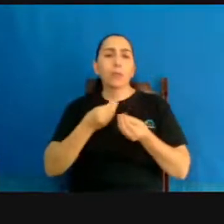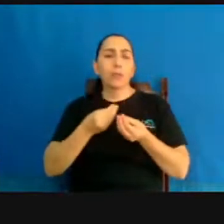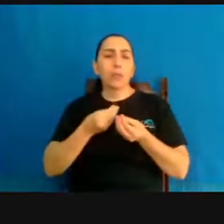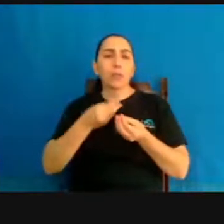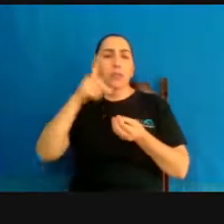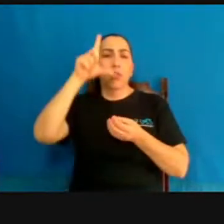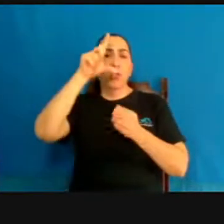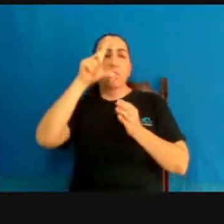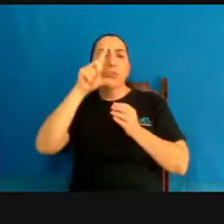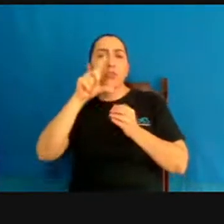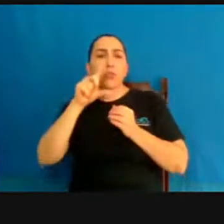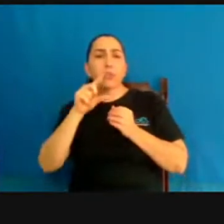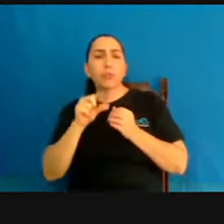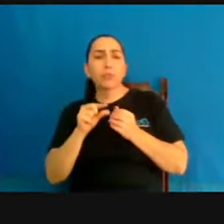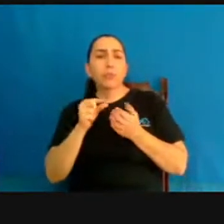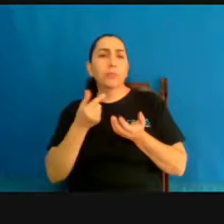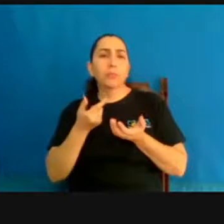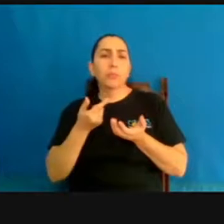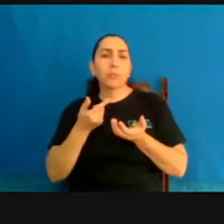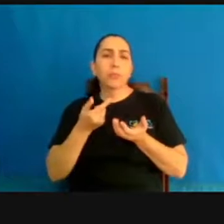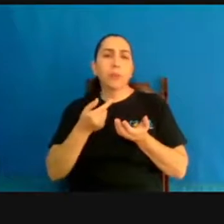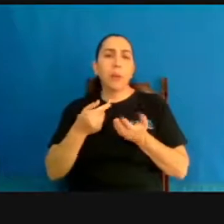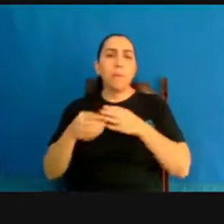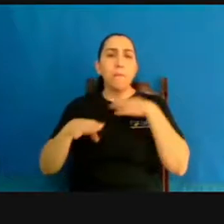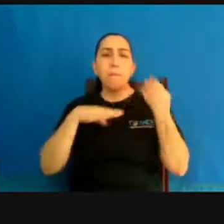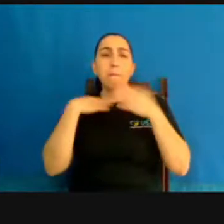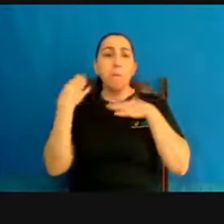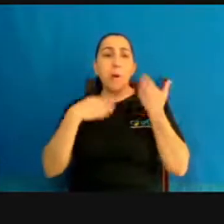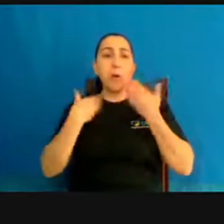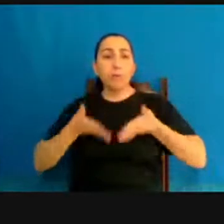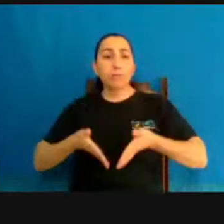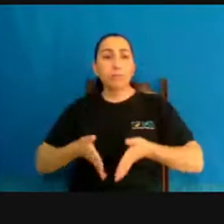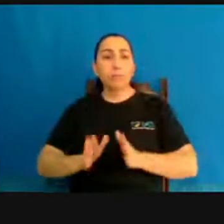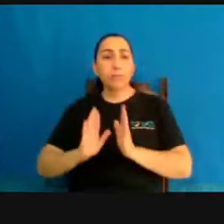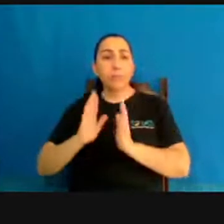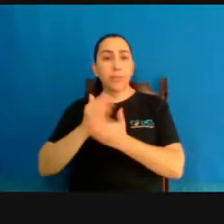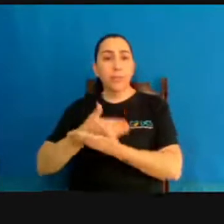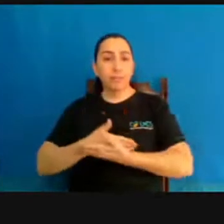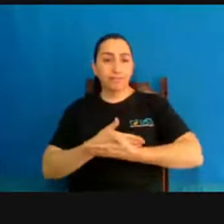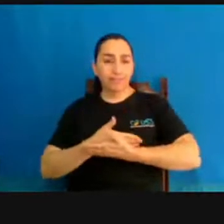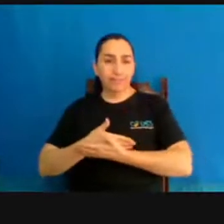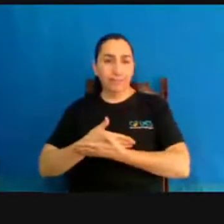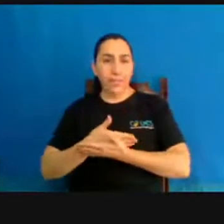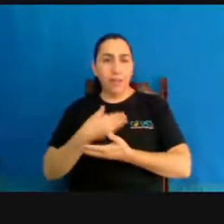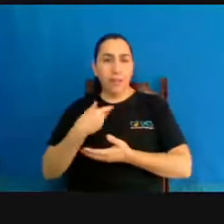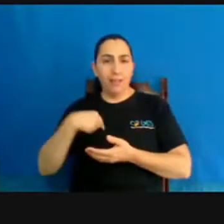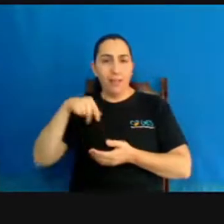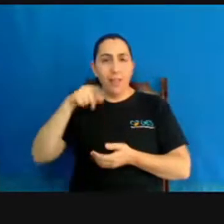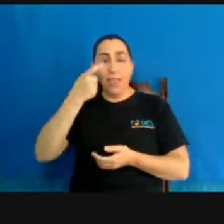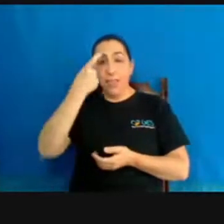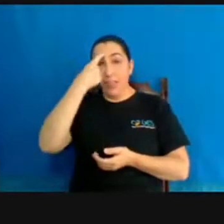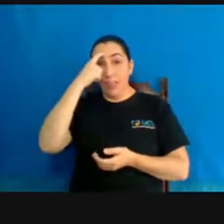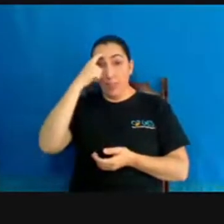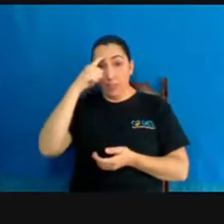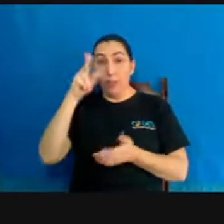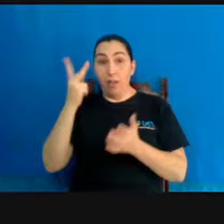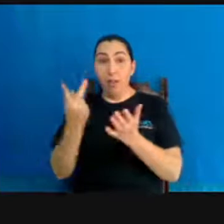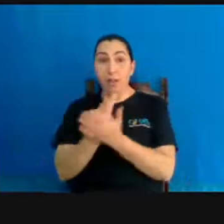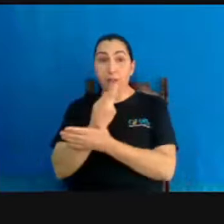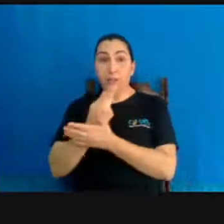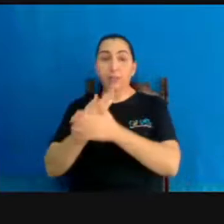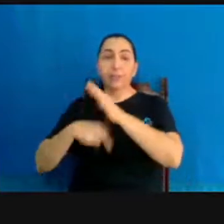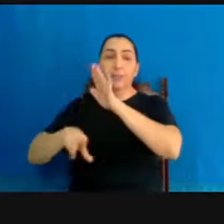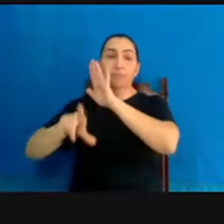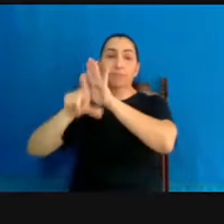é assistência no pré-natal, no parto e no puerpério. Olha lá, a Índia que legalizou o aborto há várias décadas, ela é legalizada.